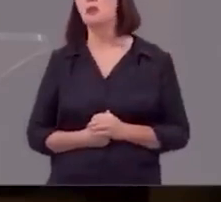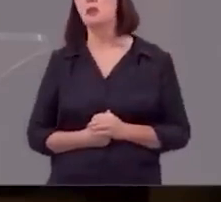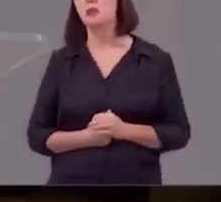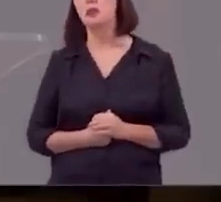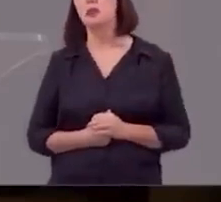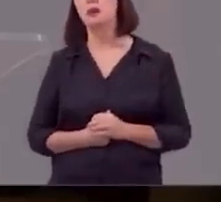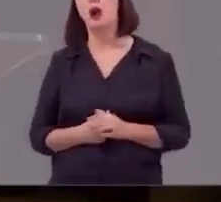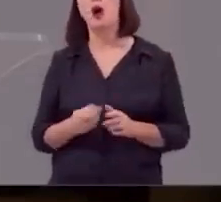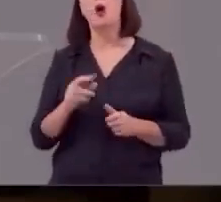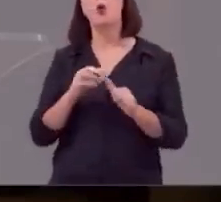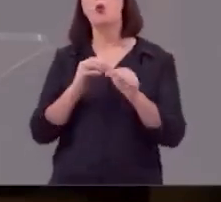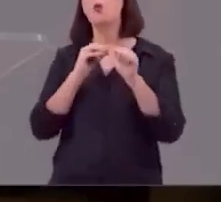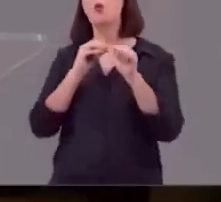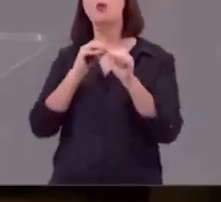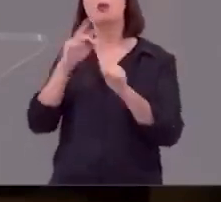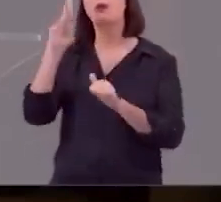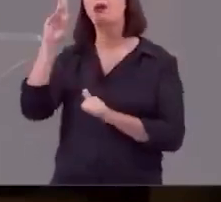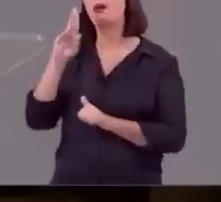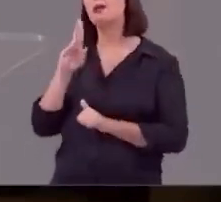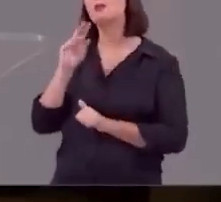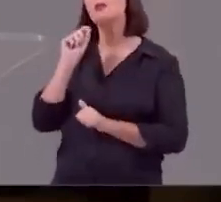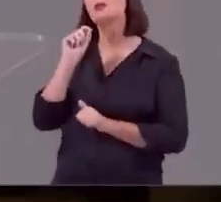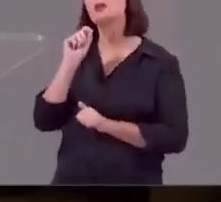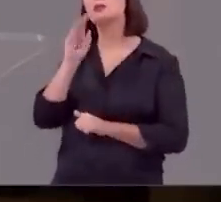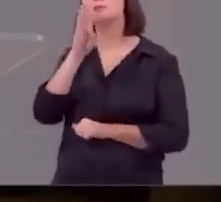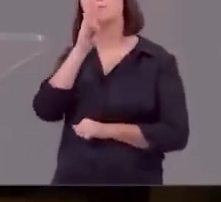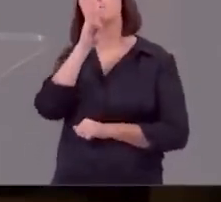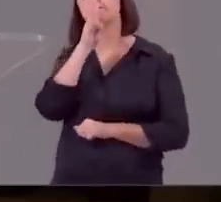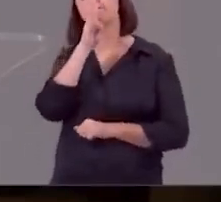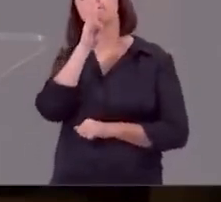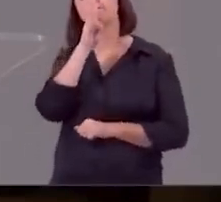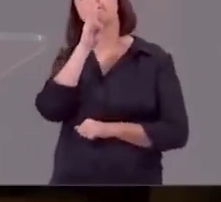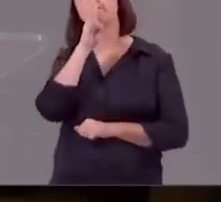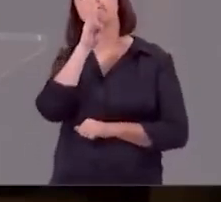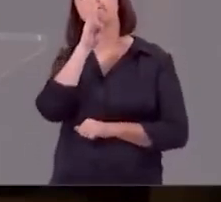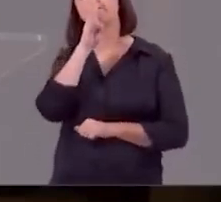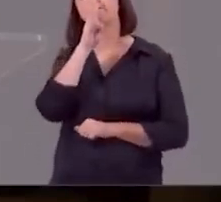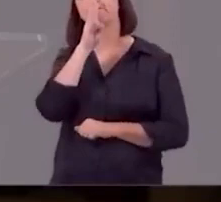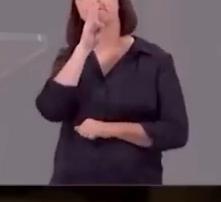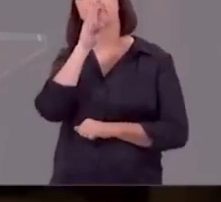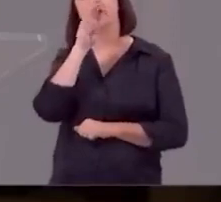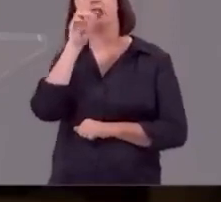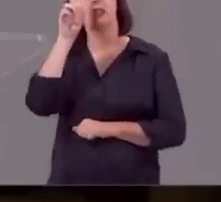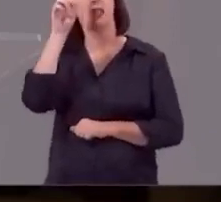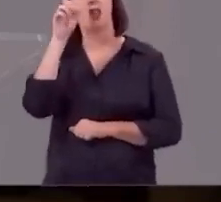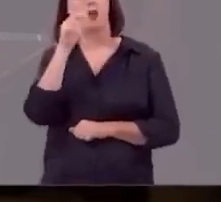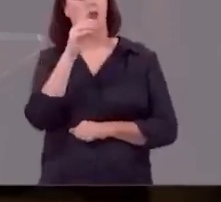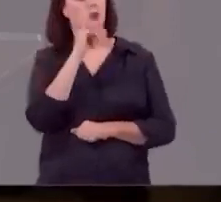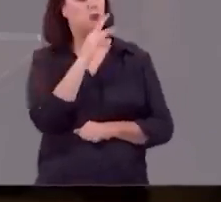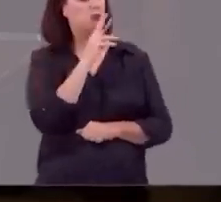a única resposta que ele encontrou de Deus foi o silêncio silêncio gelado